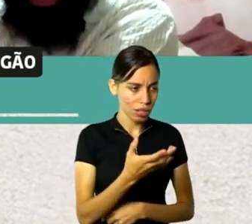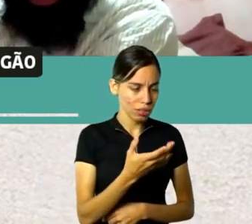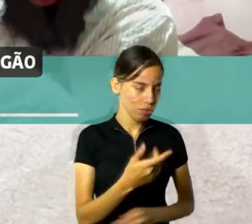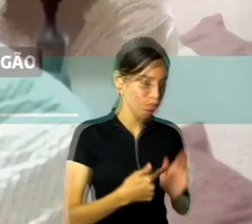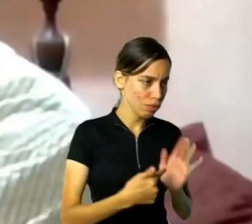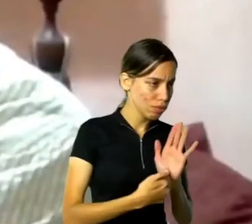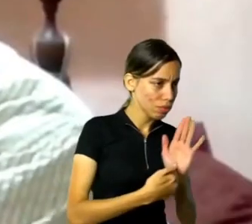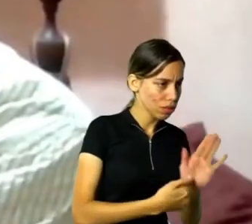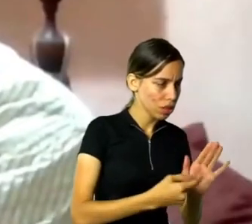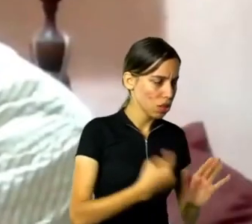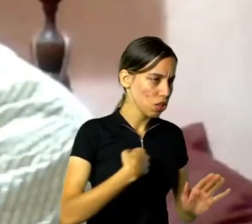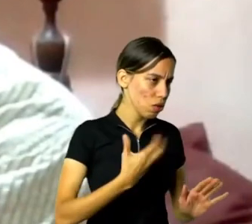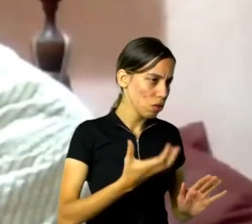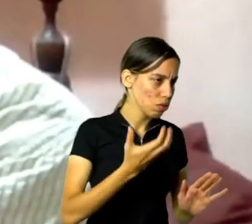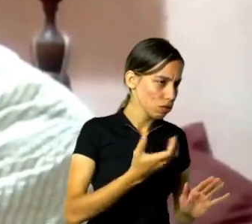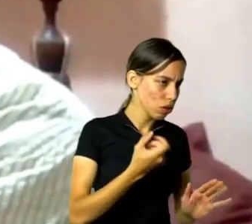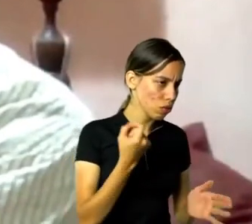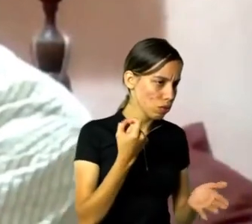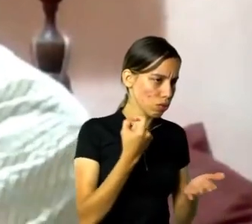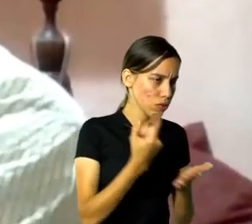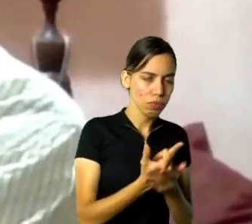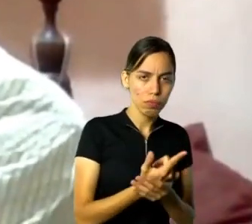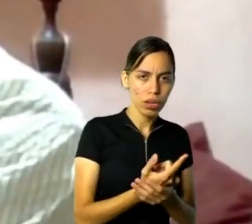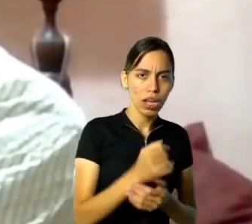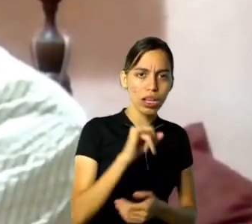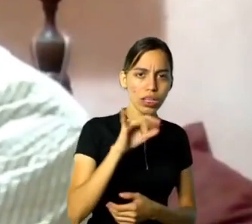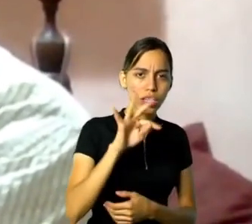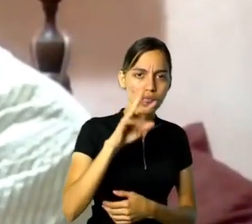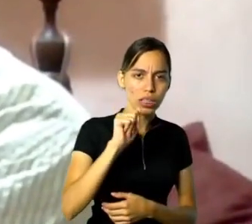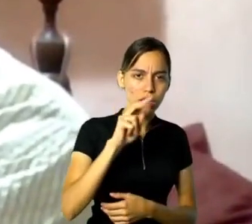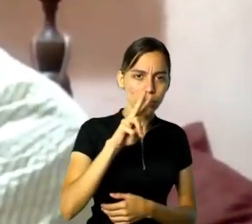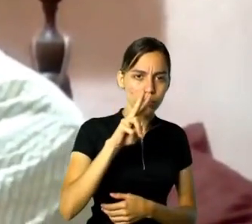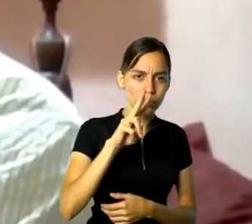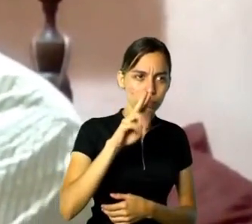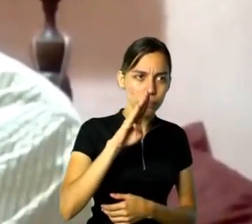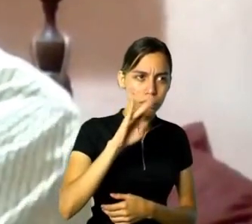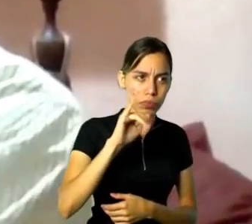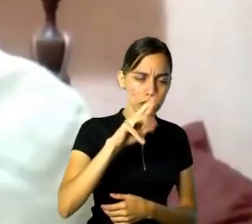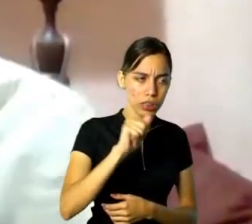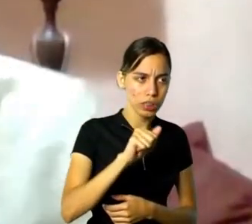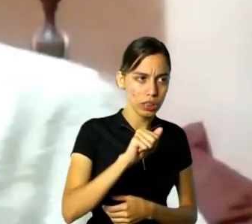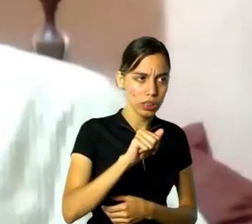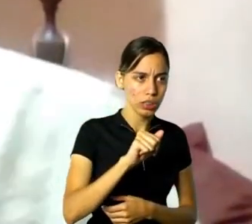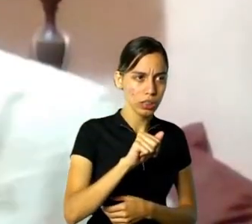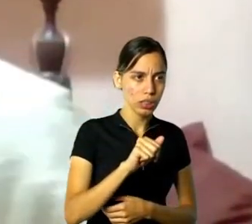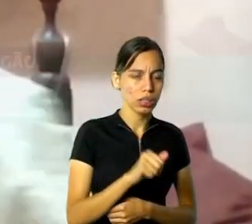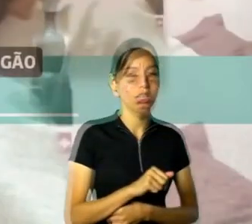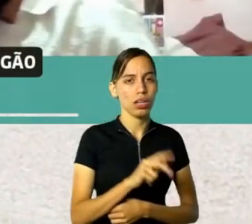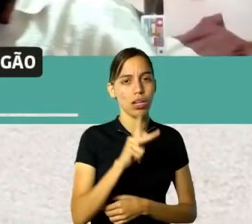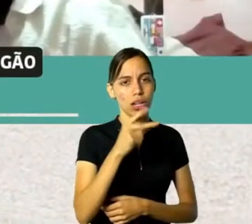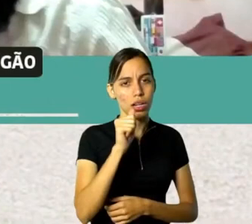comprar a Itabira Iron, que hoje é a Vale do Rio Doce. Olha!